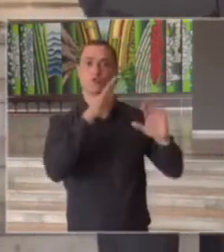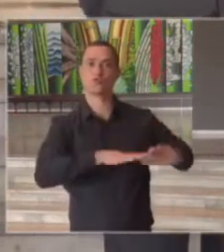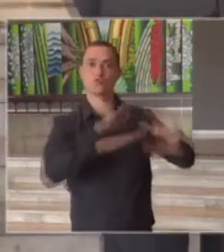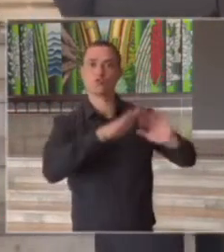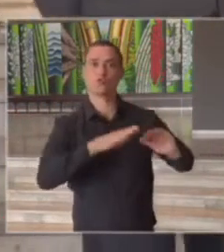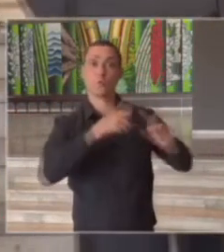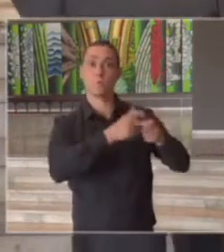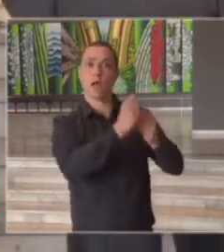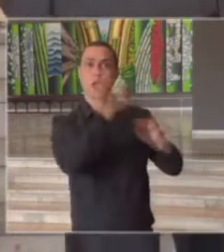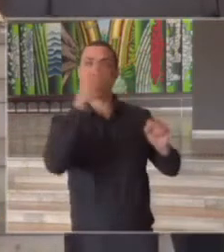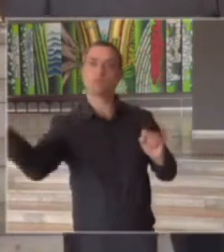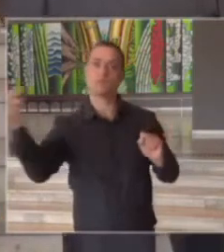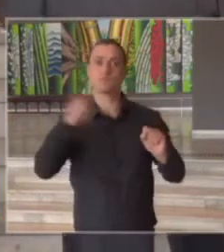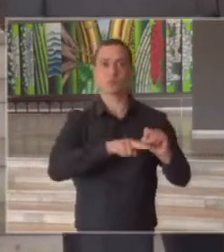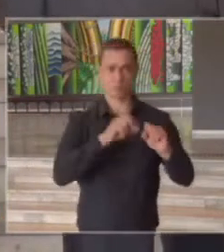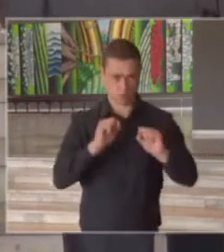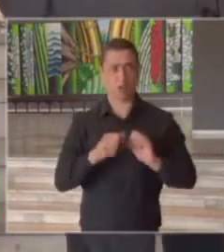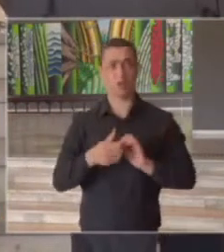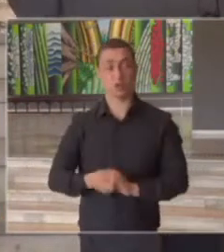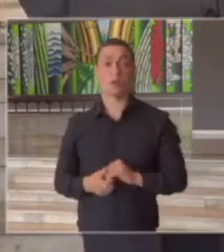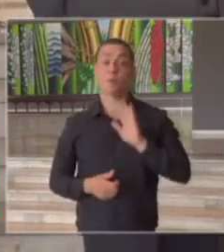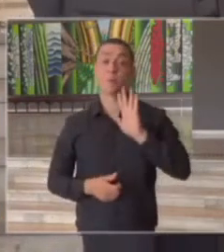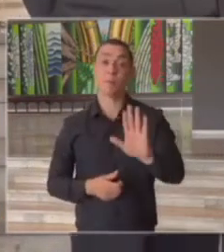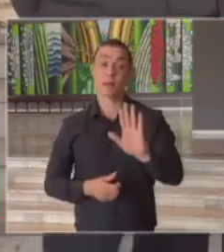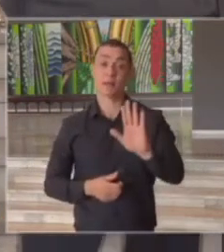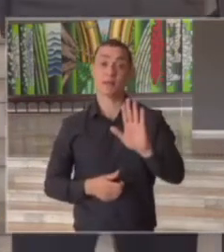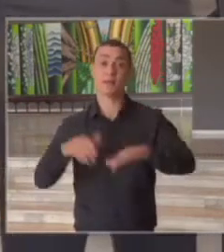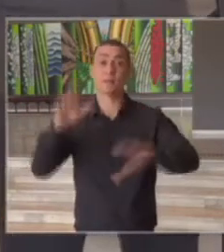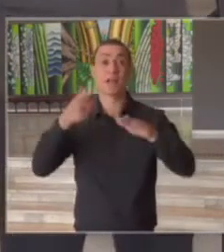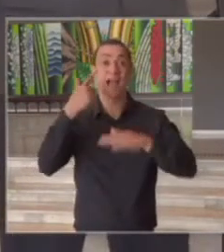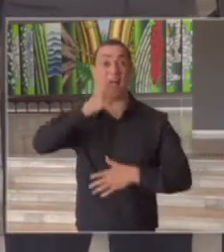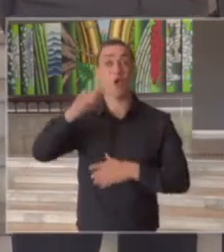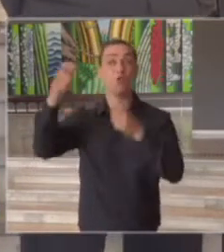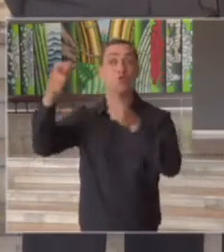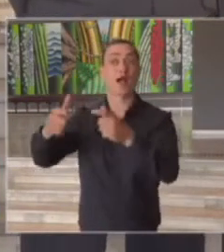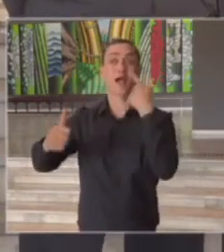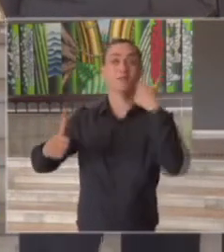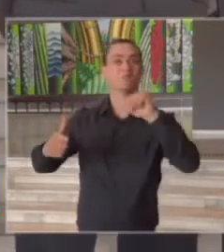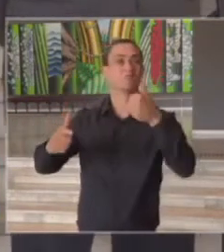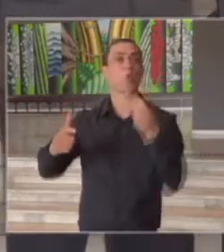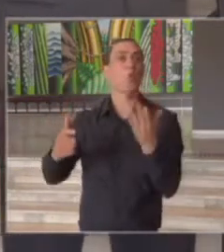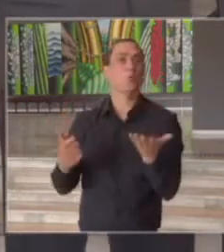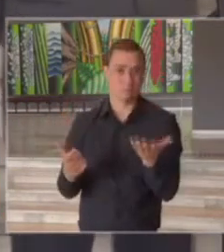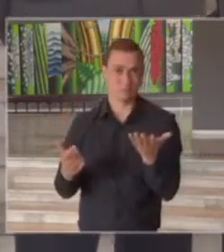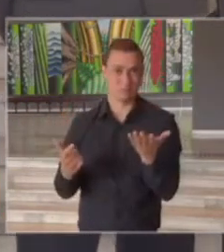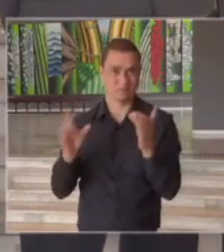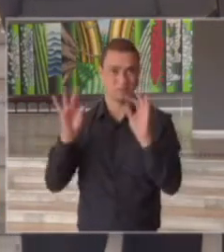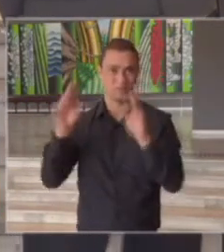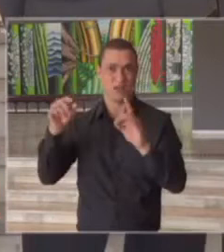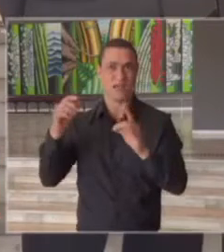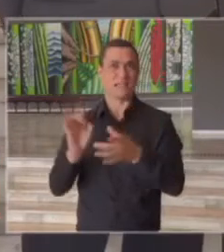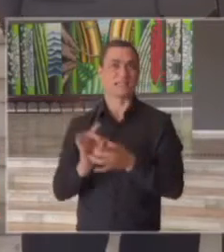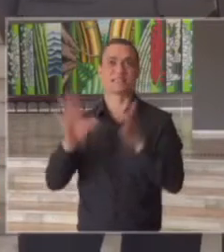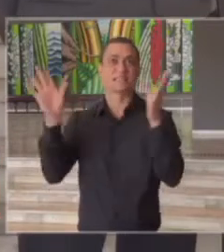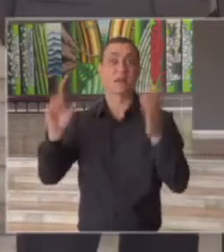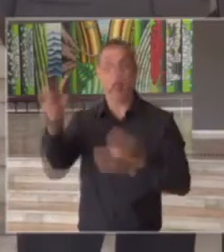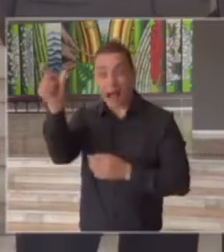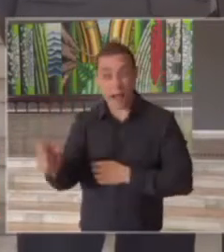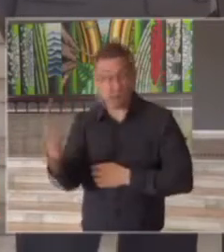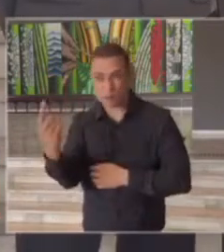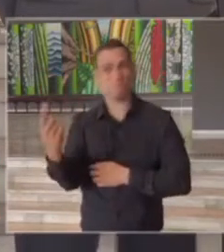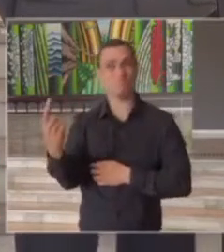regional maior tudo isso depende muito da avaliação local especificamente para um dado paciente